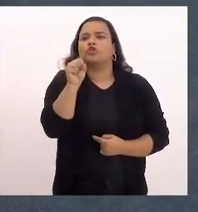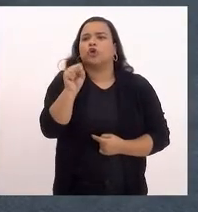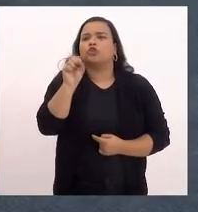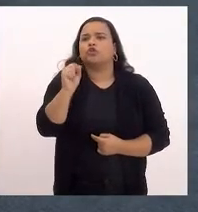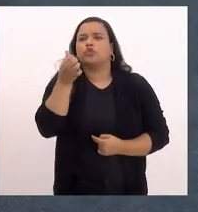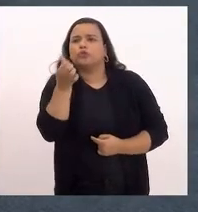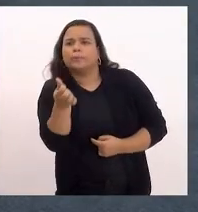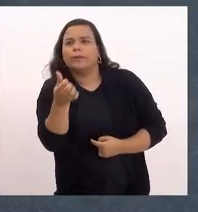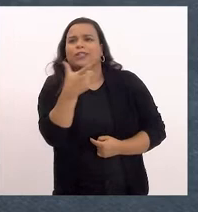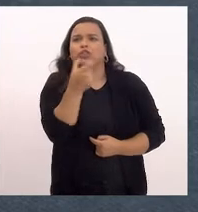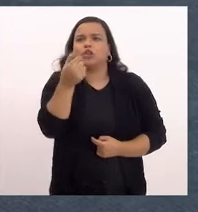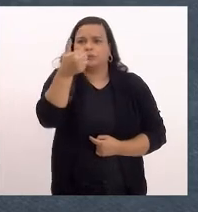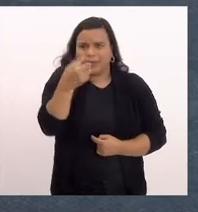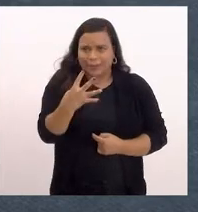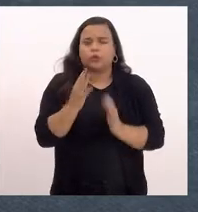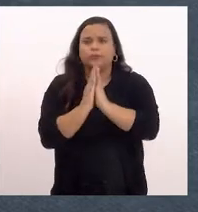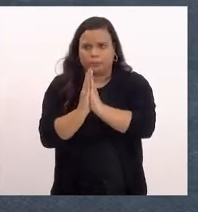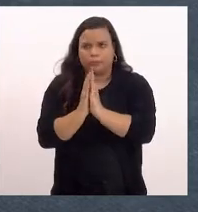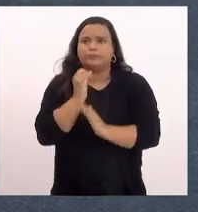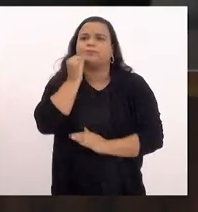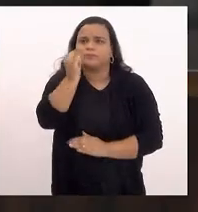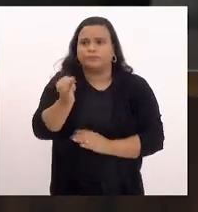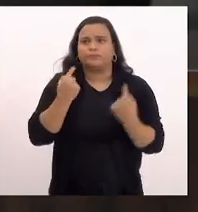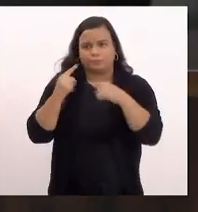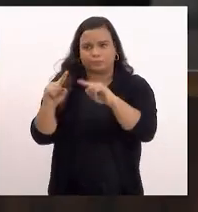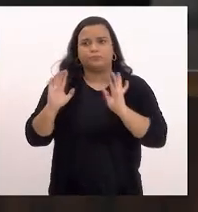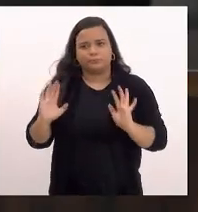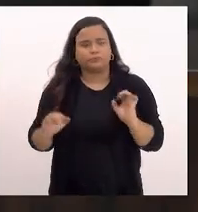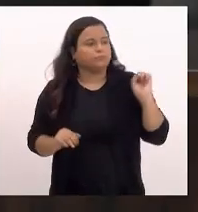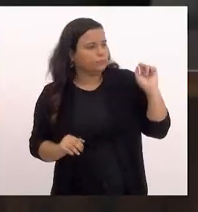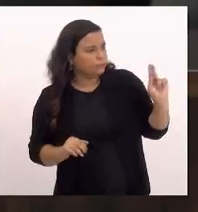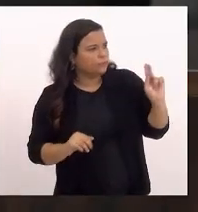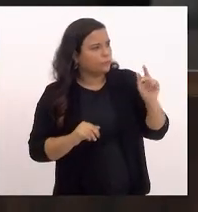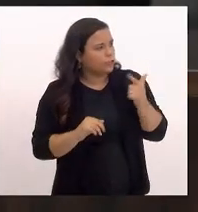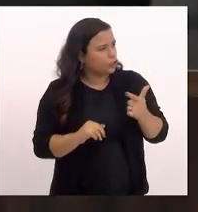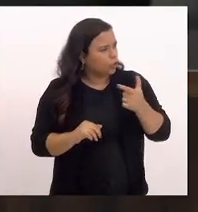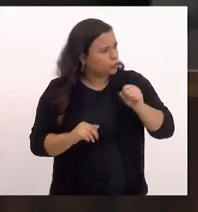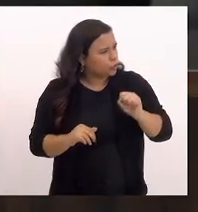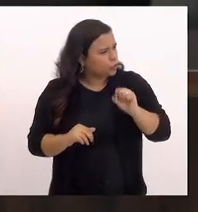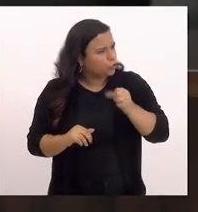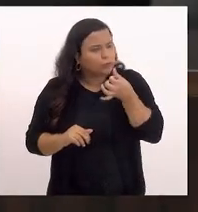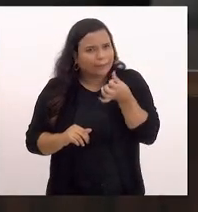-2014, por gentileza. Ok. Obrigado. 2886.